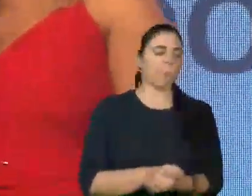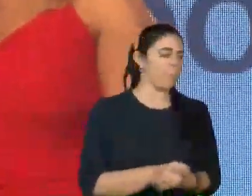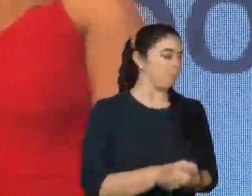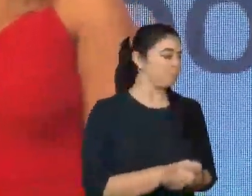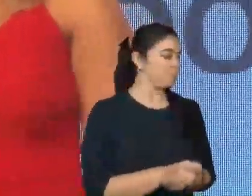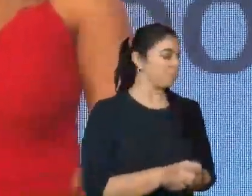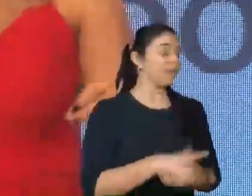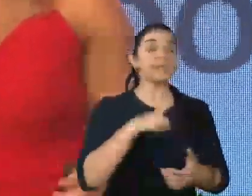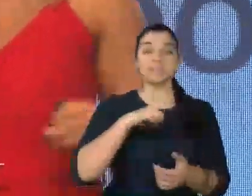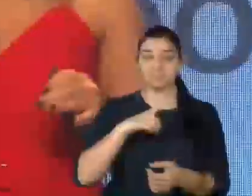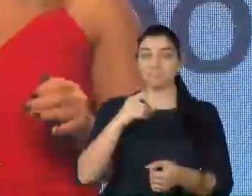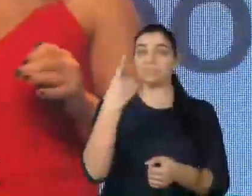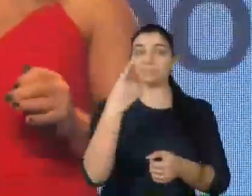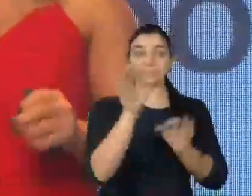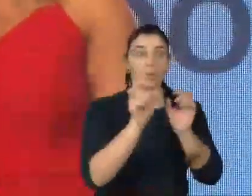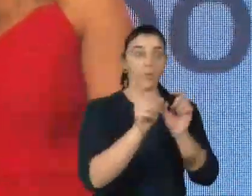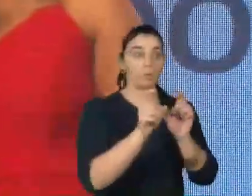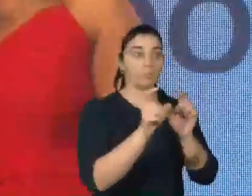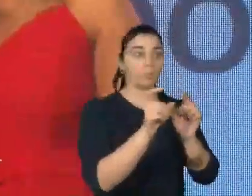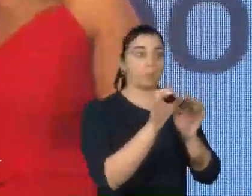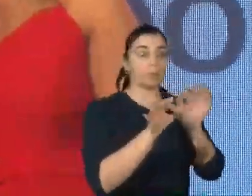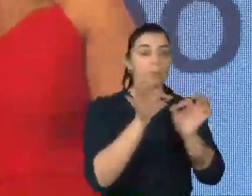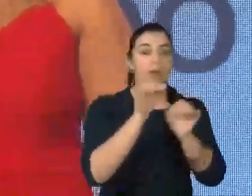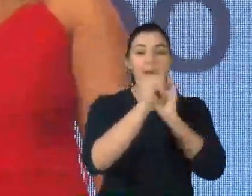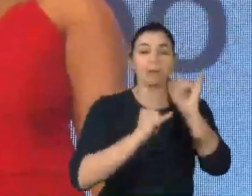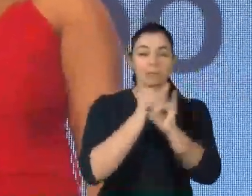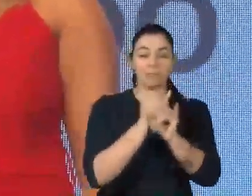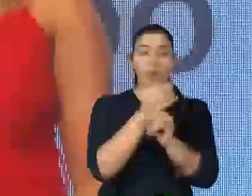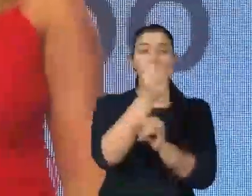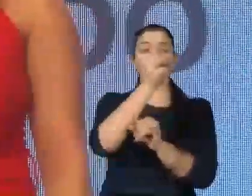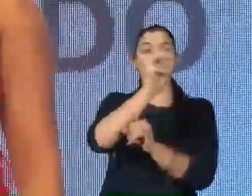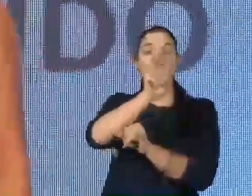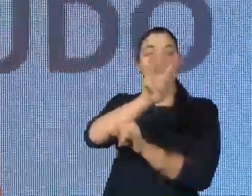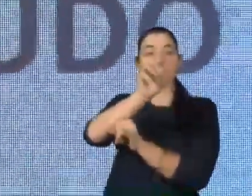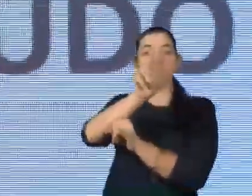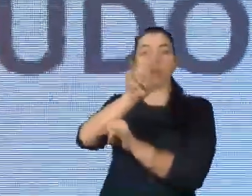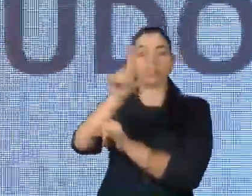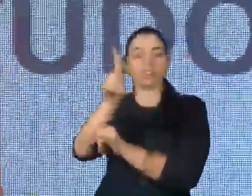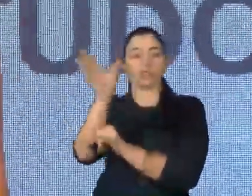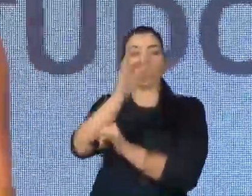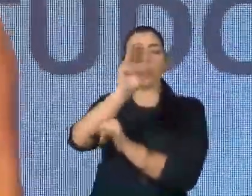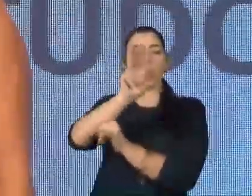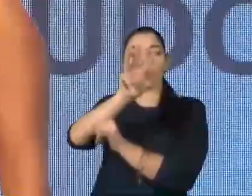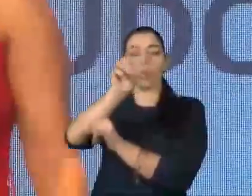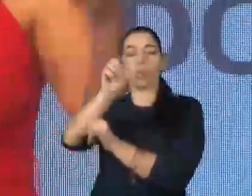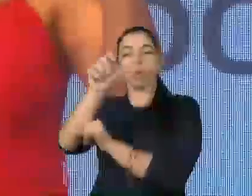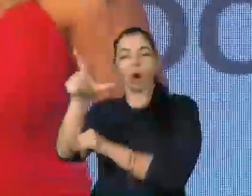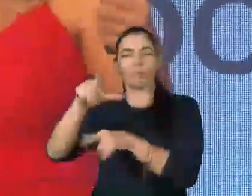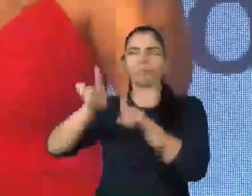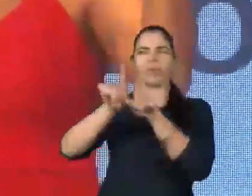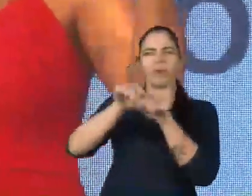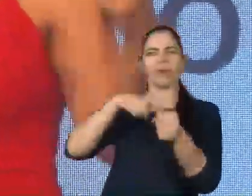Tem um programa que eu quero citar aqui para vocês, ele se chama World Wall. É uma comunidade de profissionais,